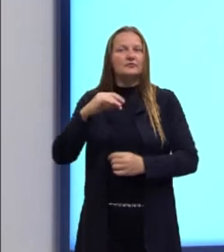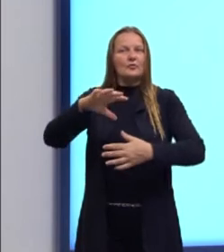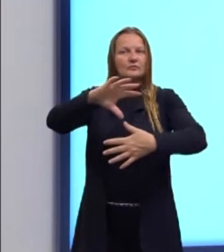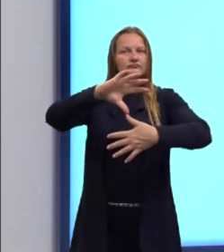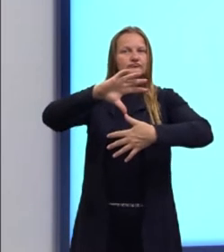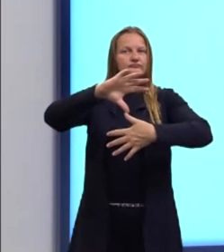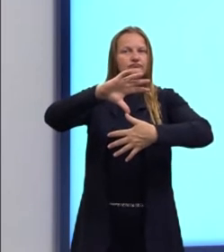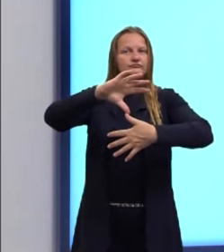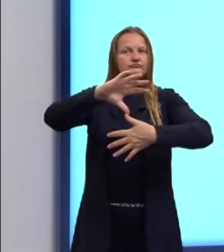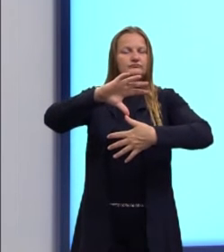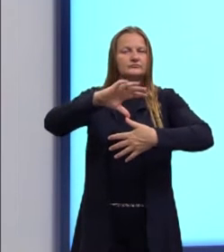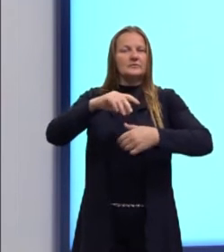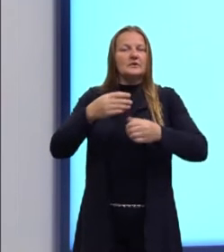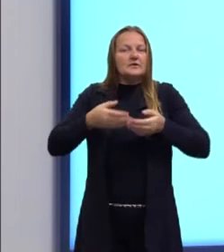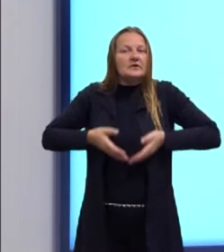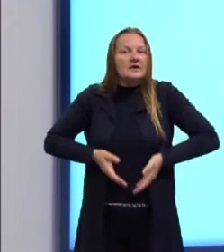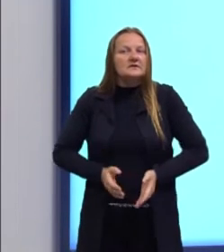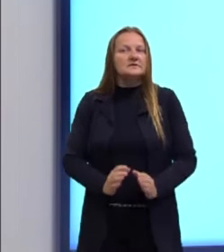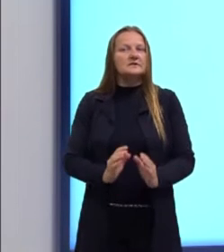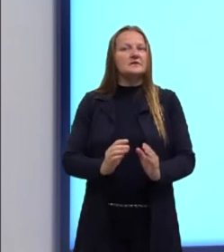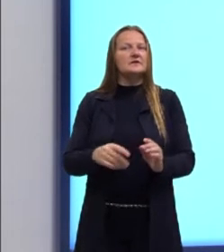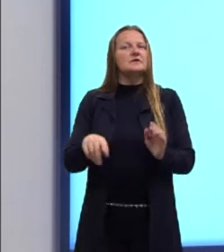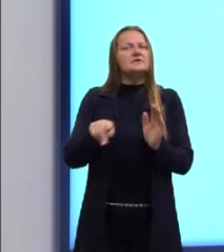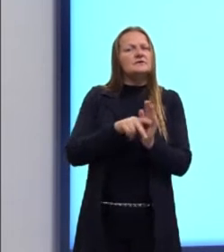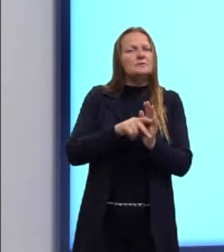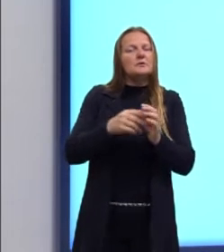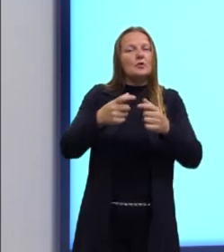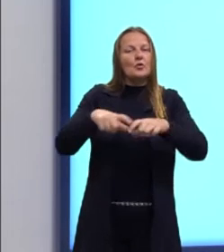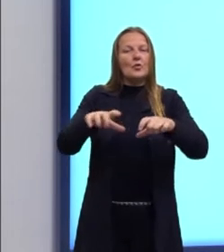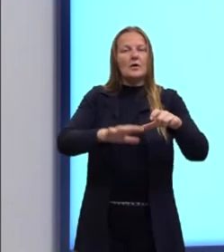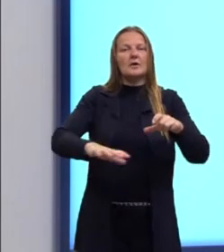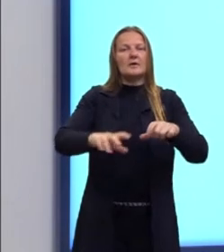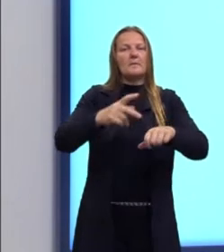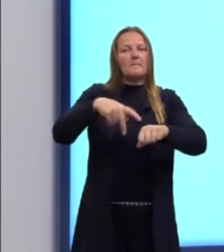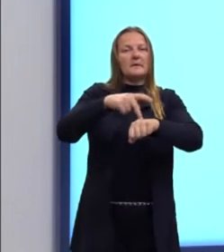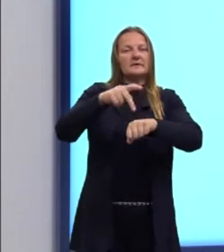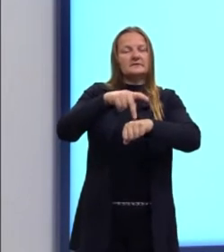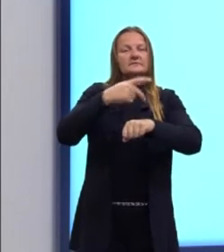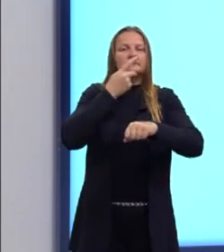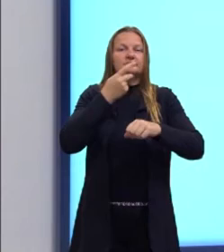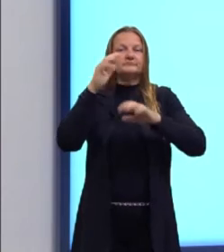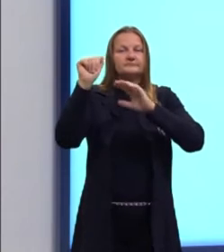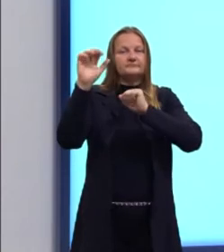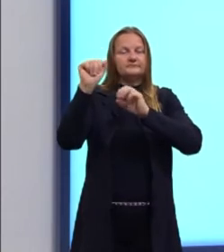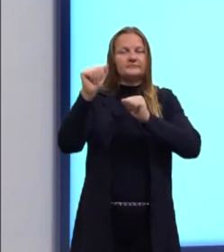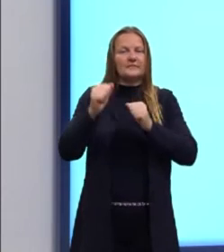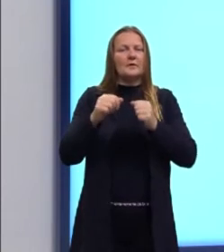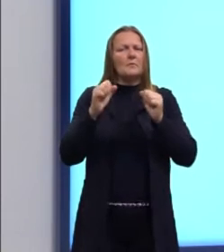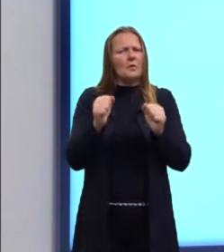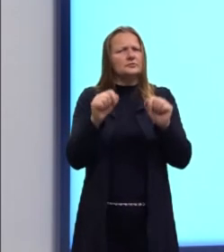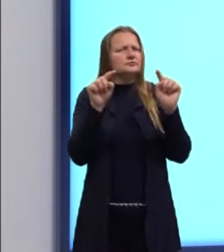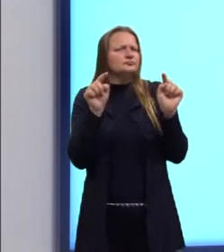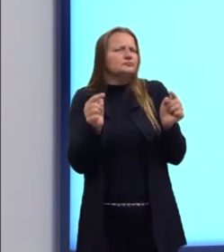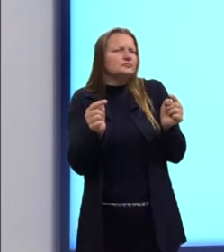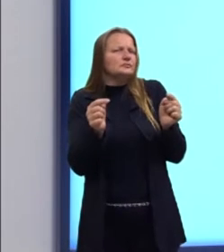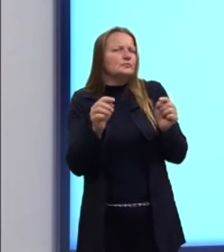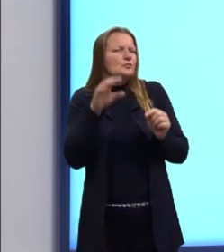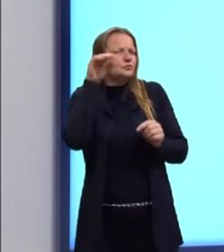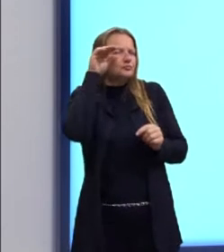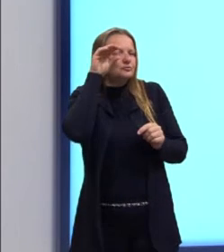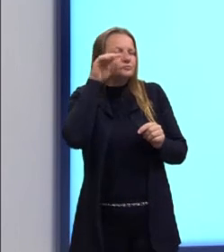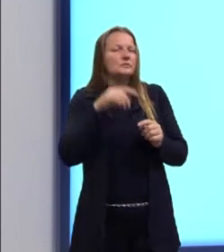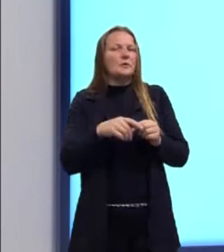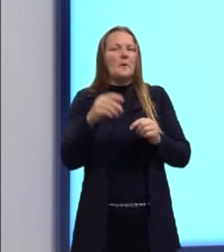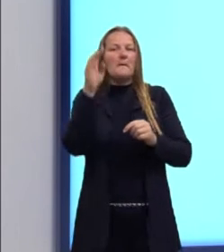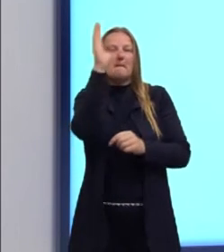nasceram e nascem nesses países. Claro que até dá para abrir um parênteses aqui, colocando o